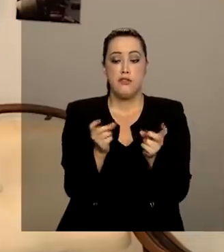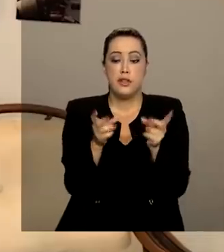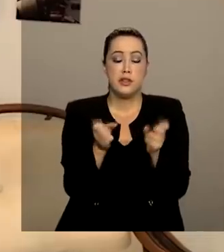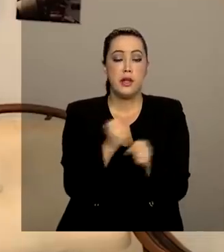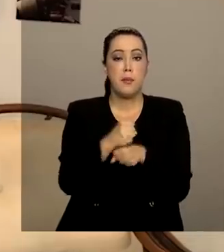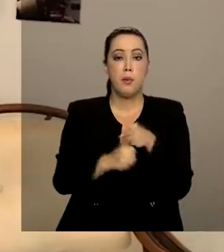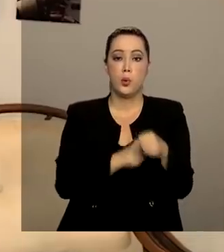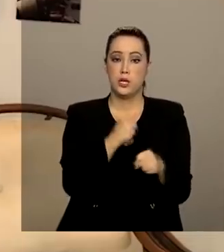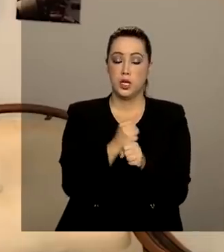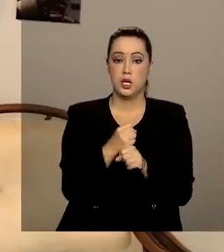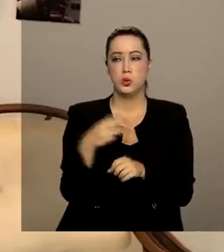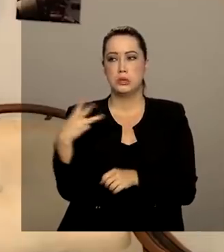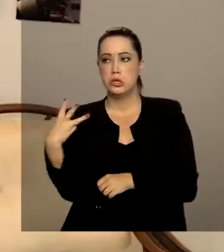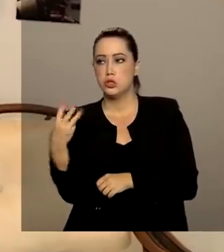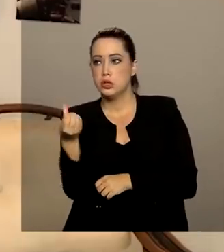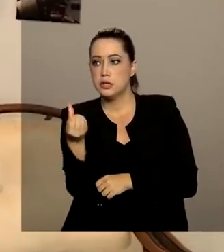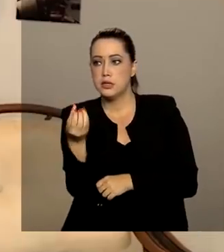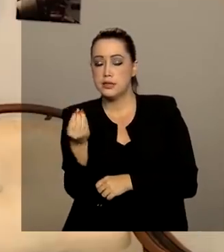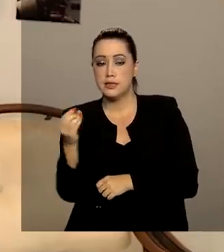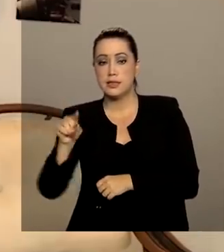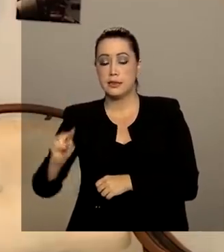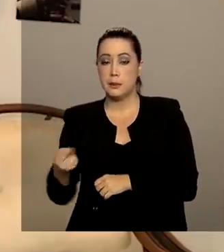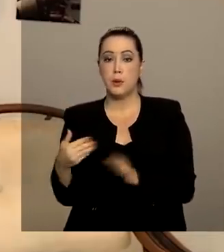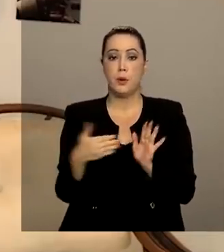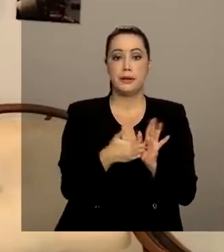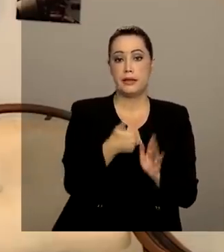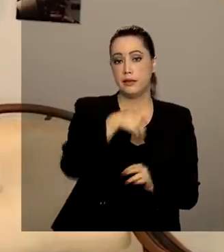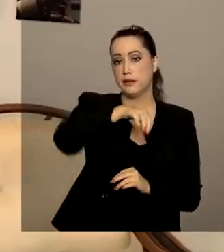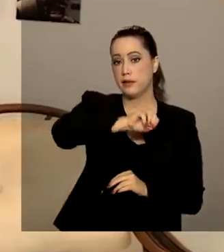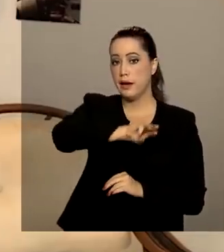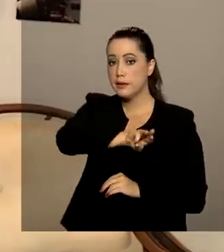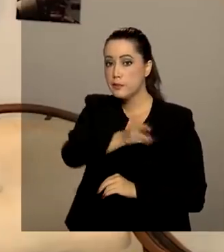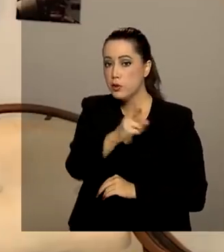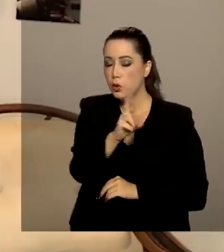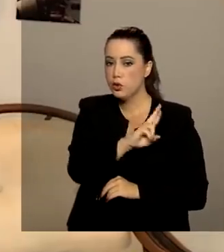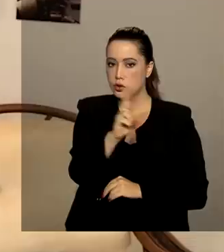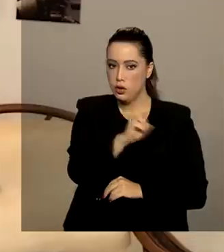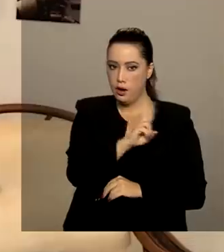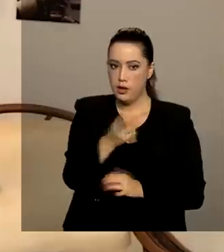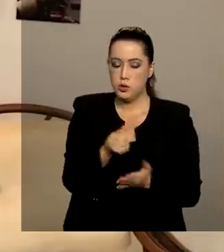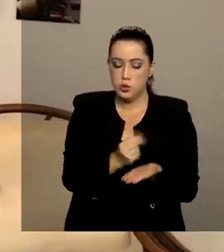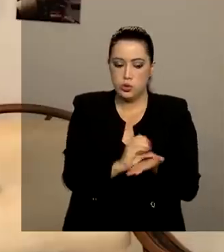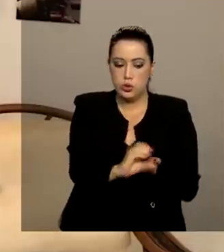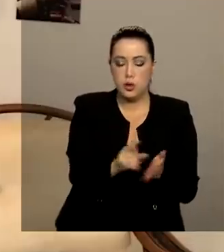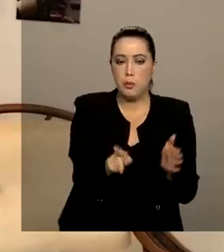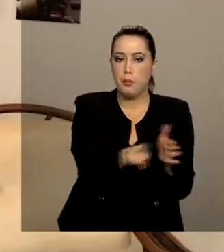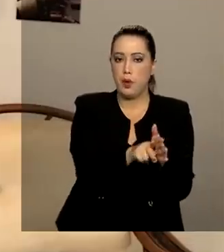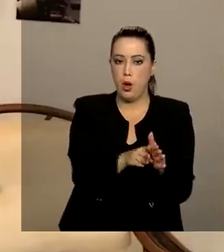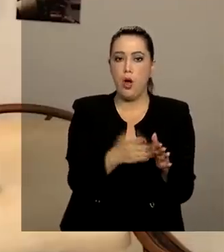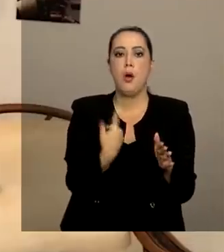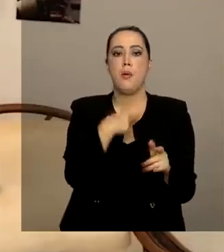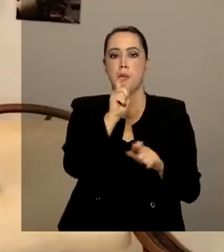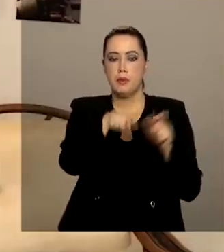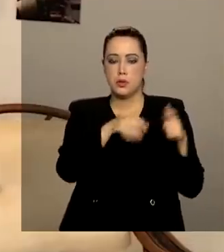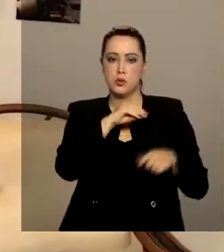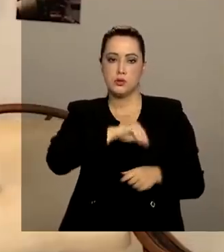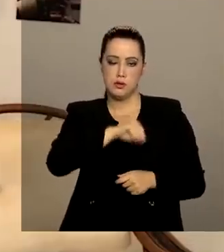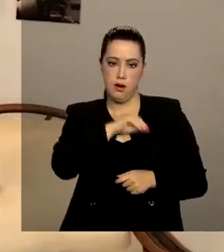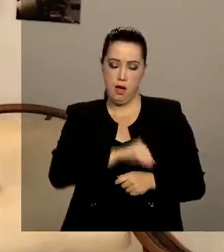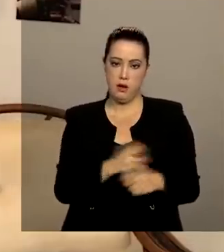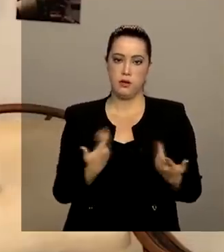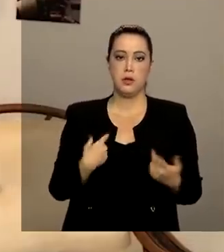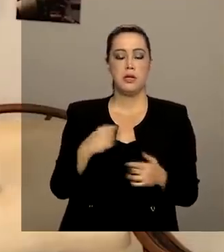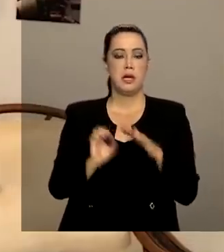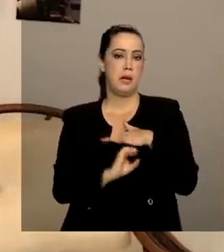a 10 milhões de reais. O dinheiro vai direto para a conta bancária do funcionário. E a empresa que aderir ao empréstimo